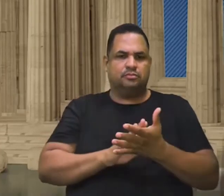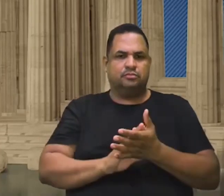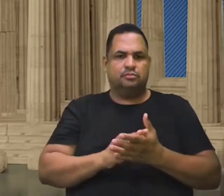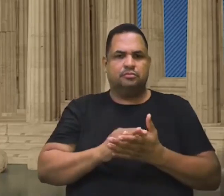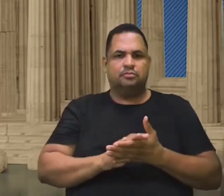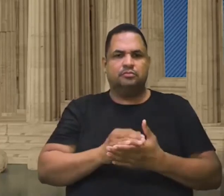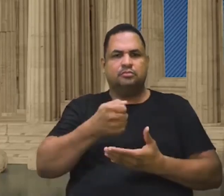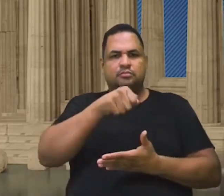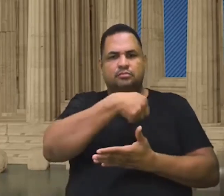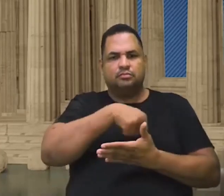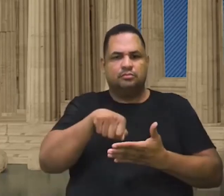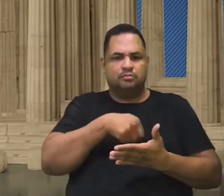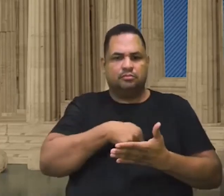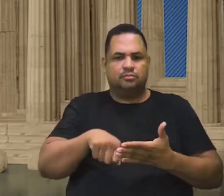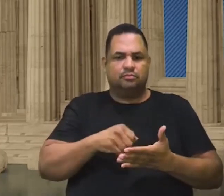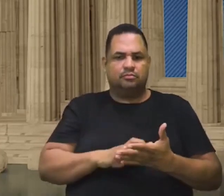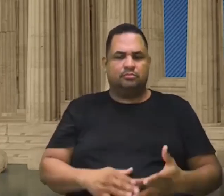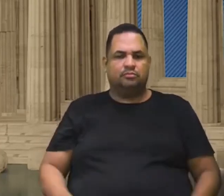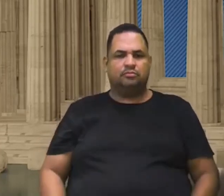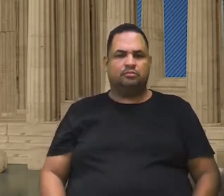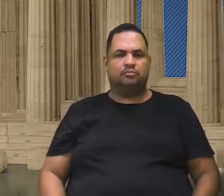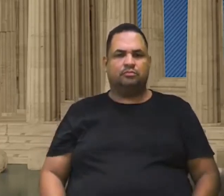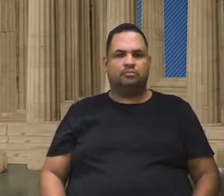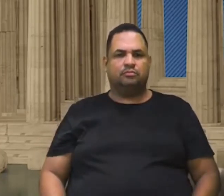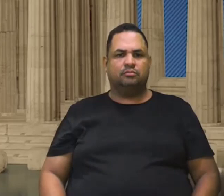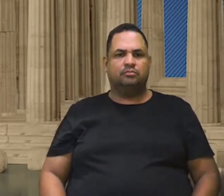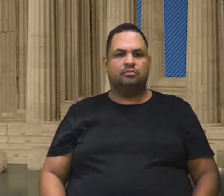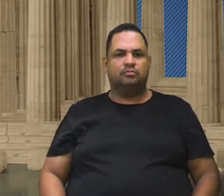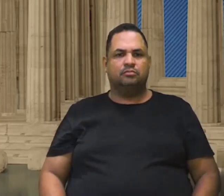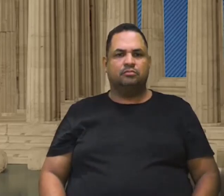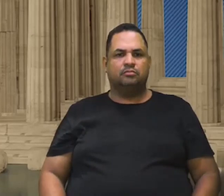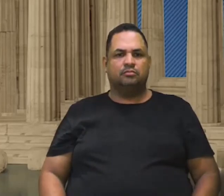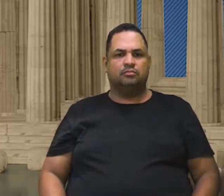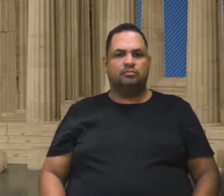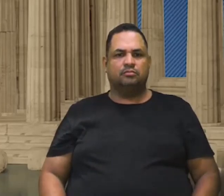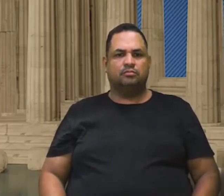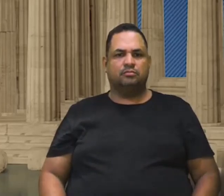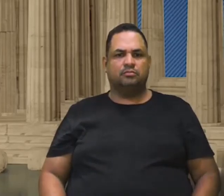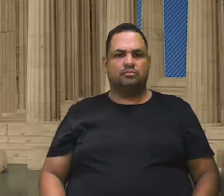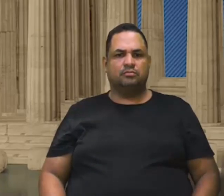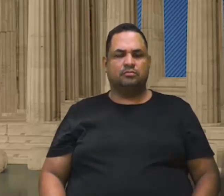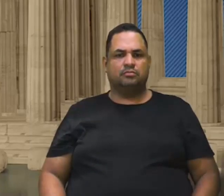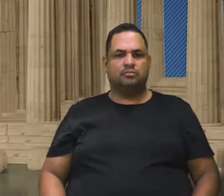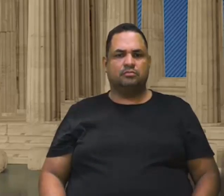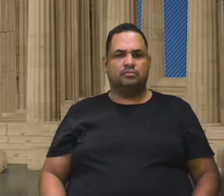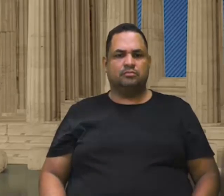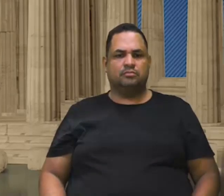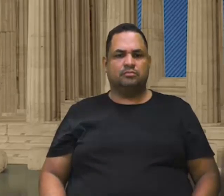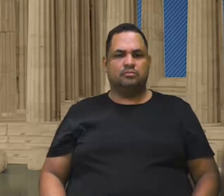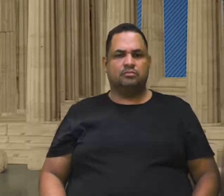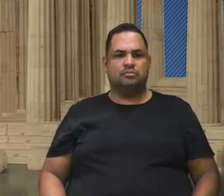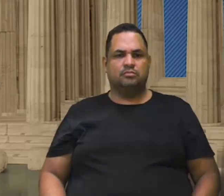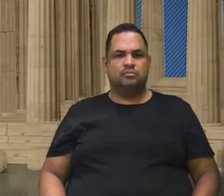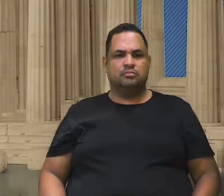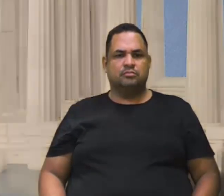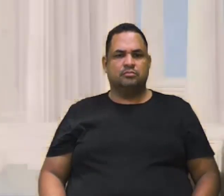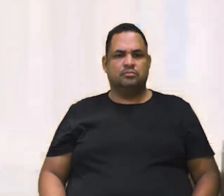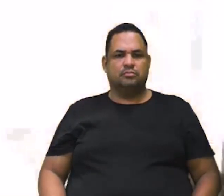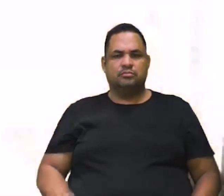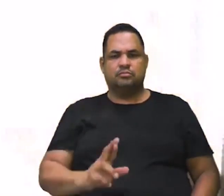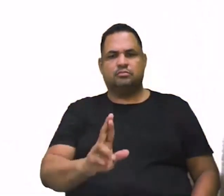É discursiva. Vamos lá escrever. Três dimensões. Vamos lá. Passa a passo. Vamos lá.